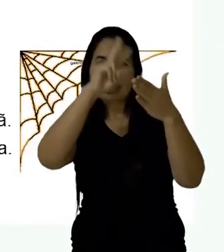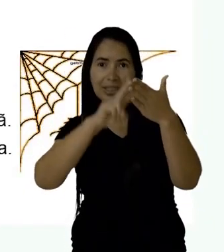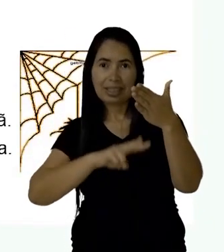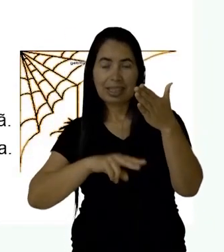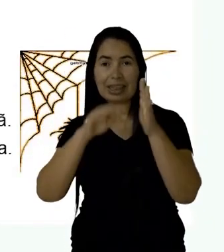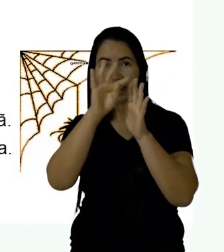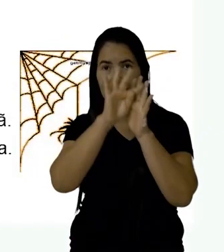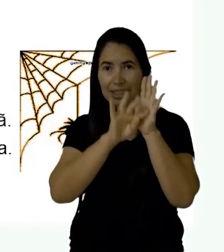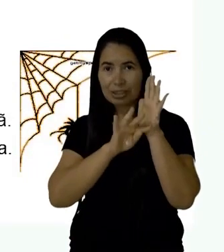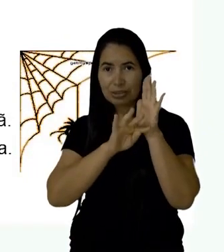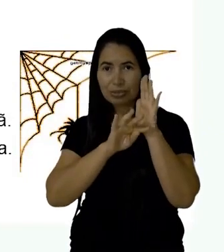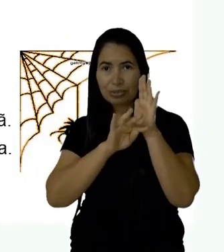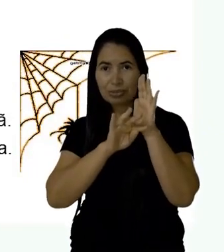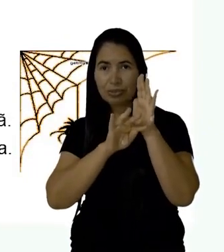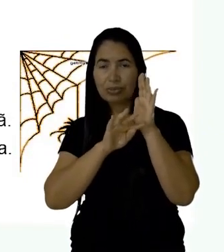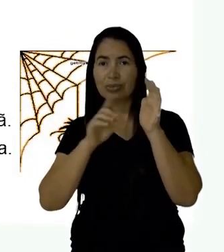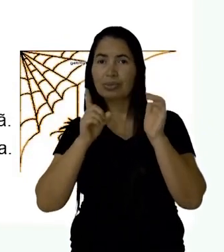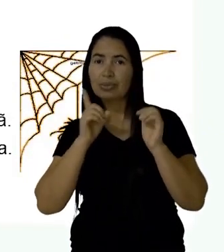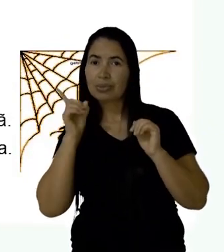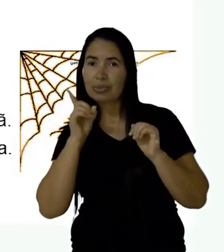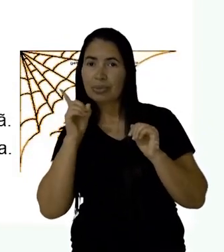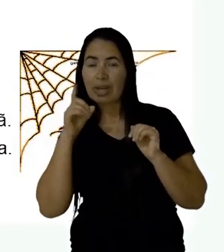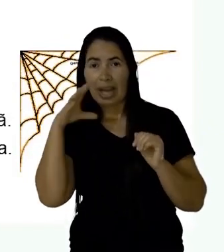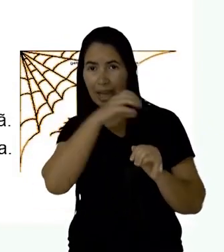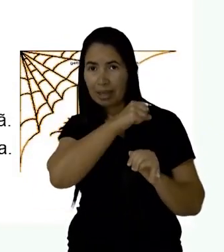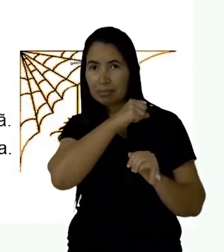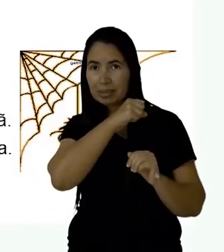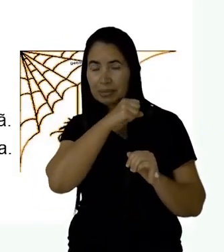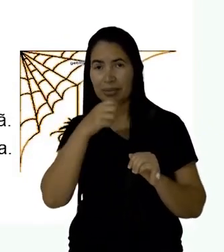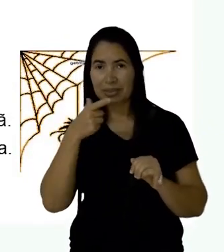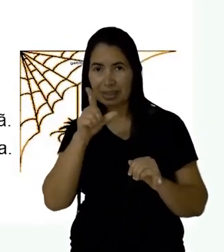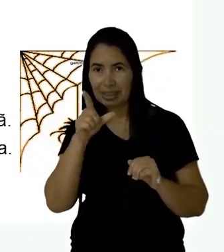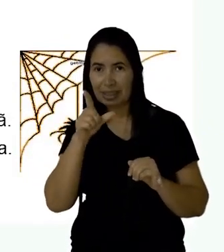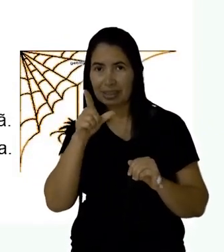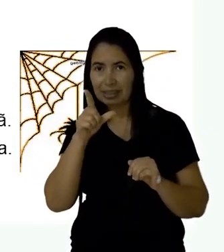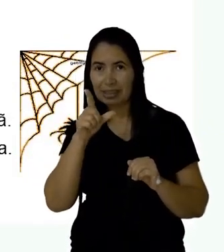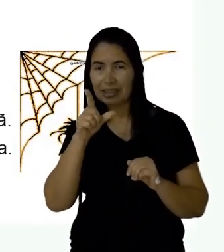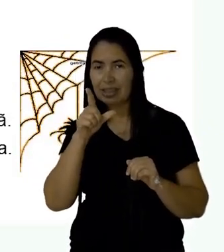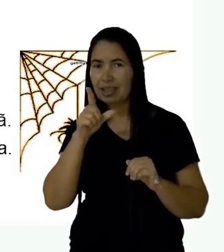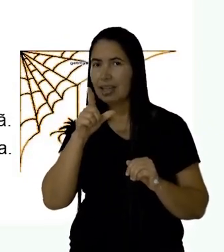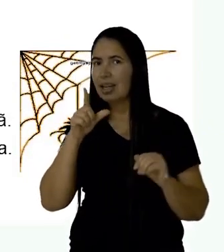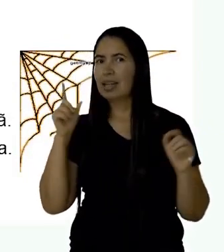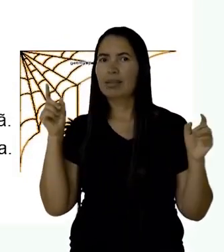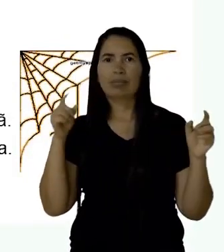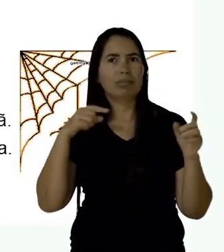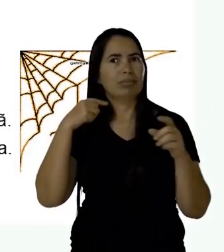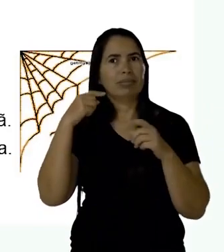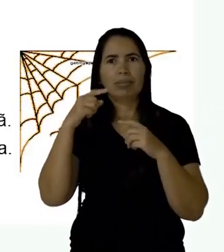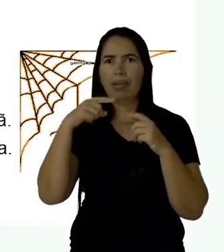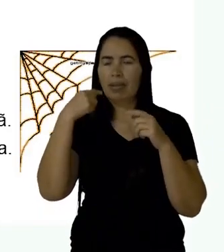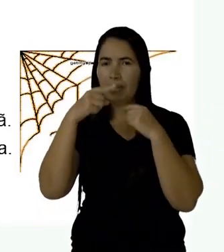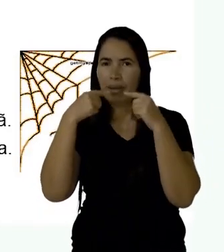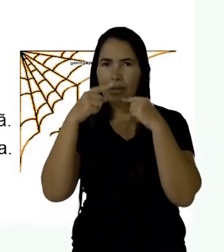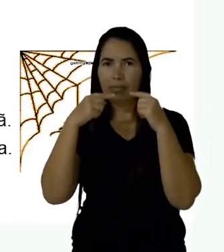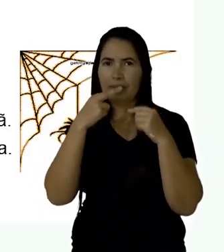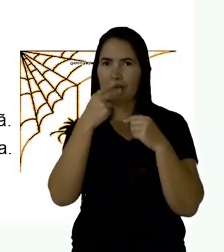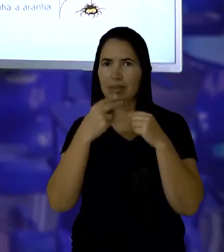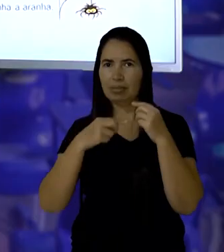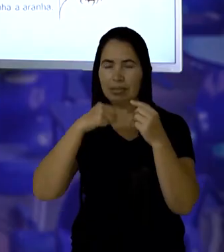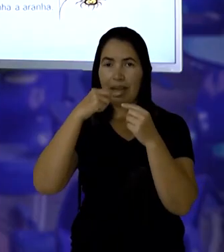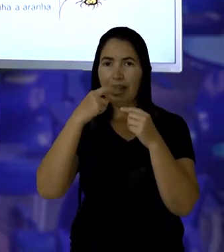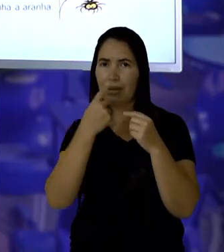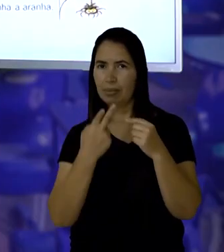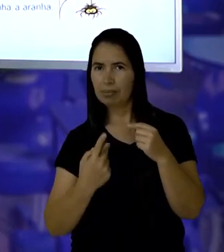ler os textos abaixo o mais rápido que conseguir? Não vale enrolar a língua.